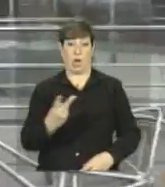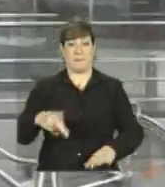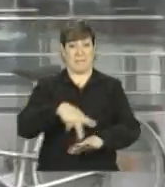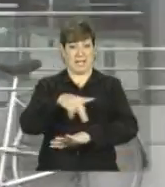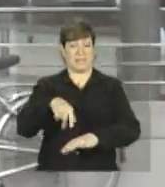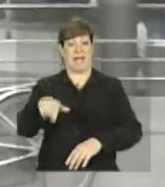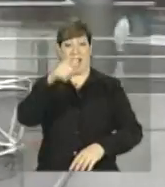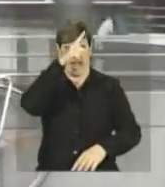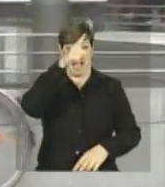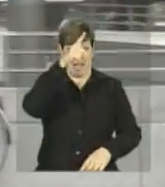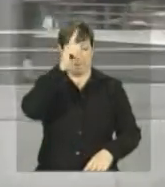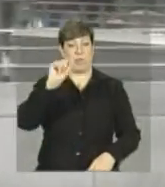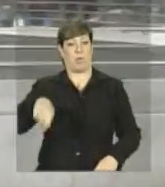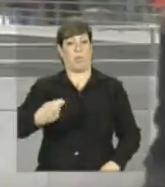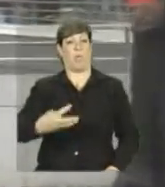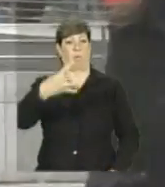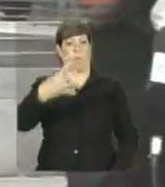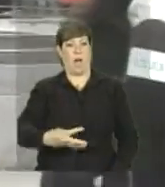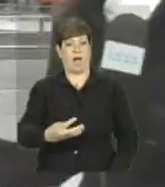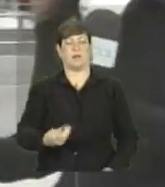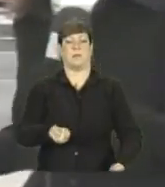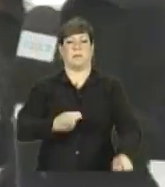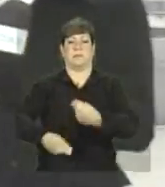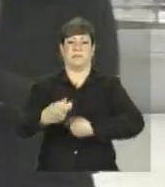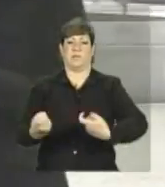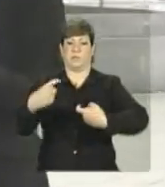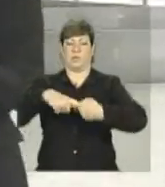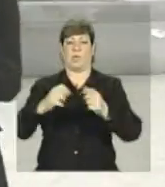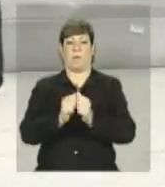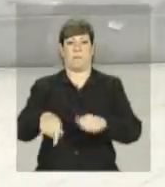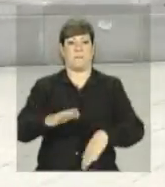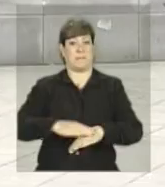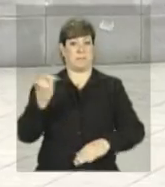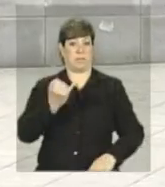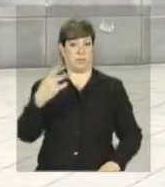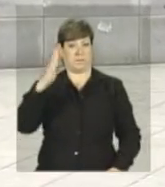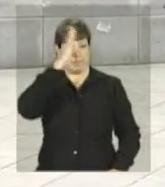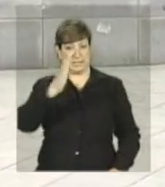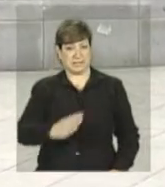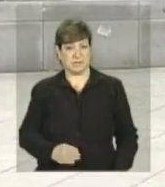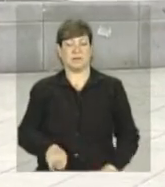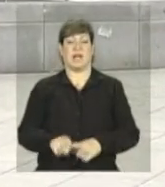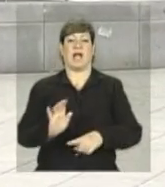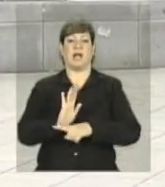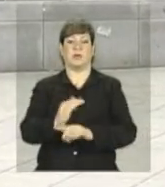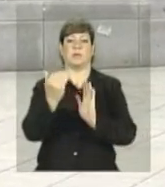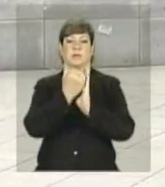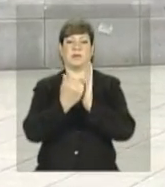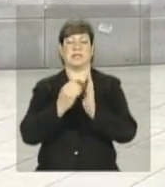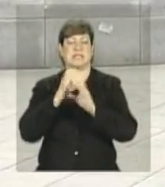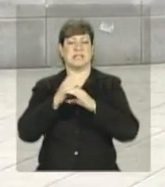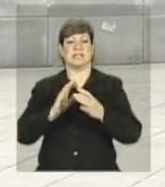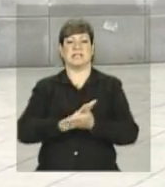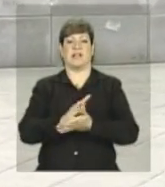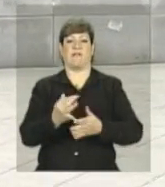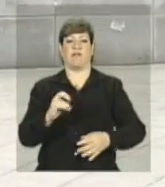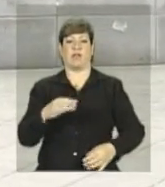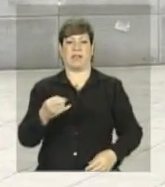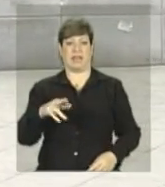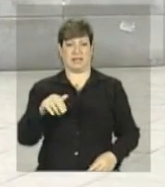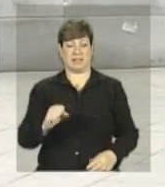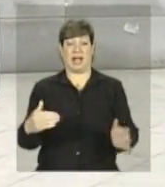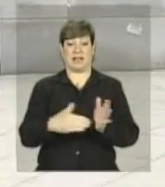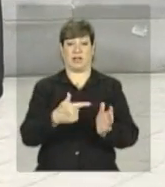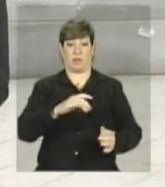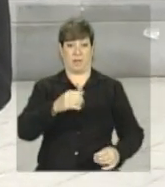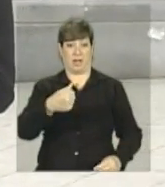já que a Alemanha é o quarto parceiro comercial mais importante do Brasil e apoia programas como Ciências Sem Fronteiras. Até 2014,